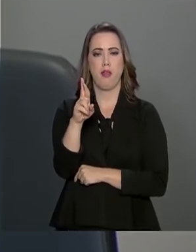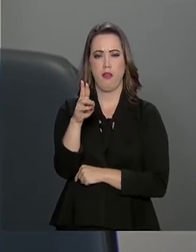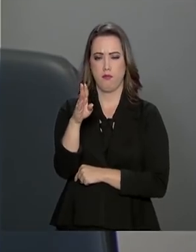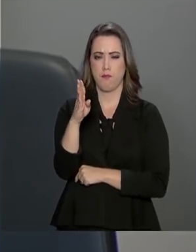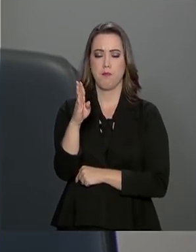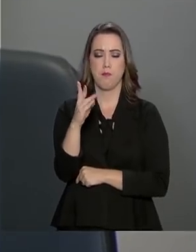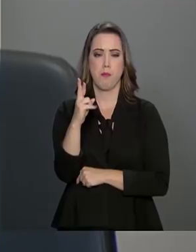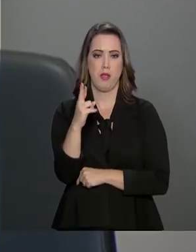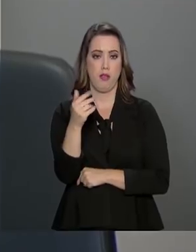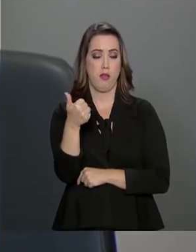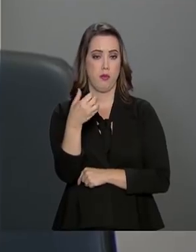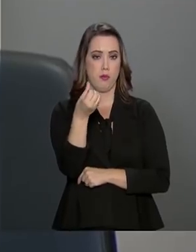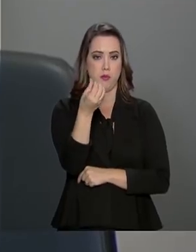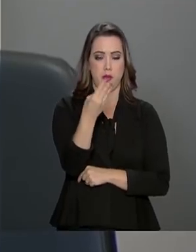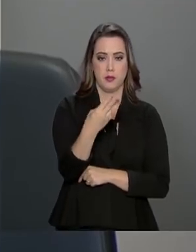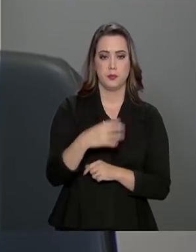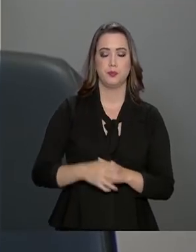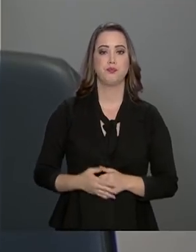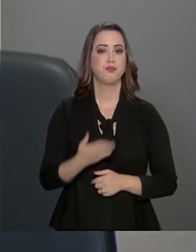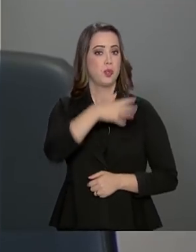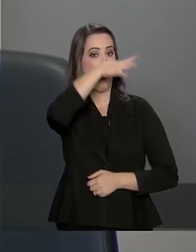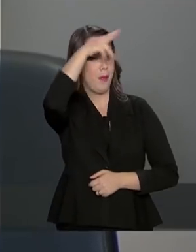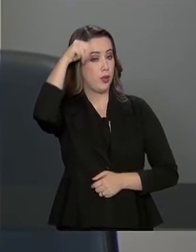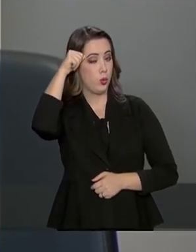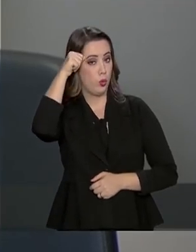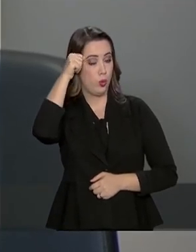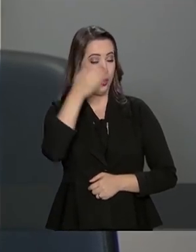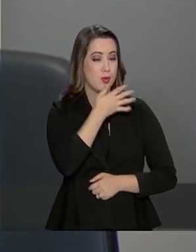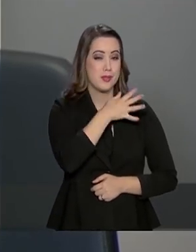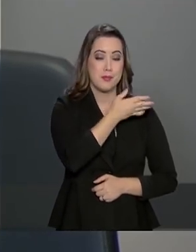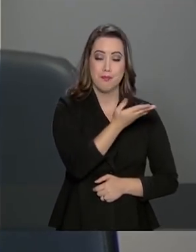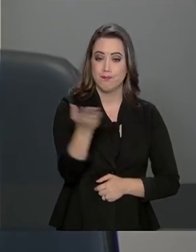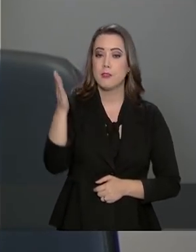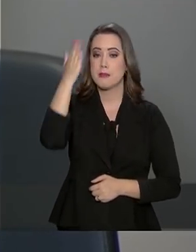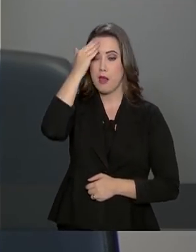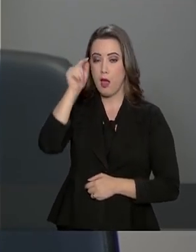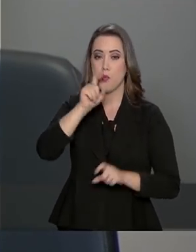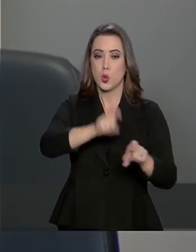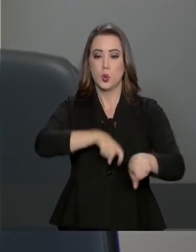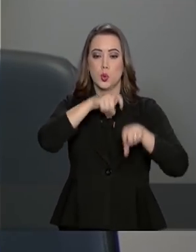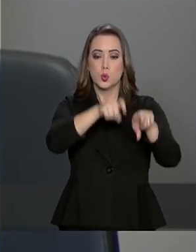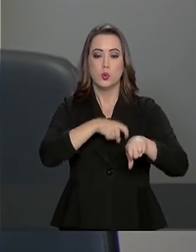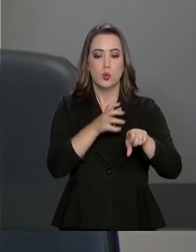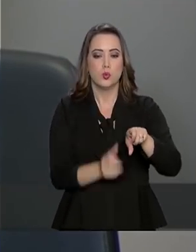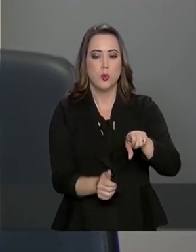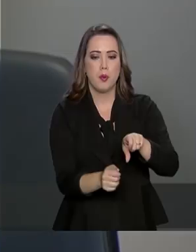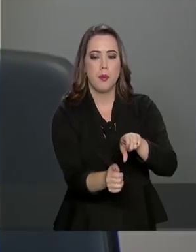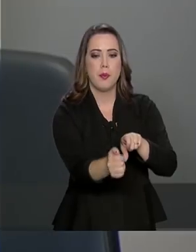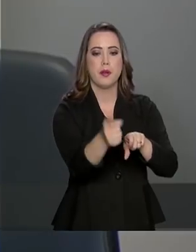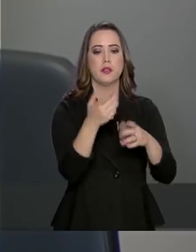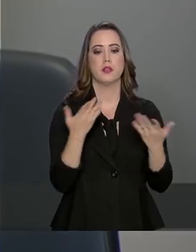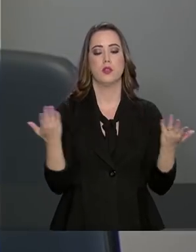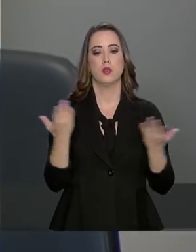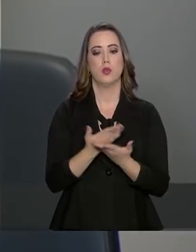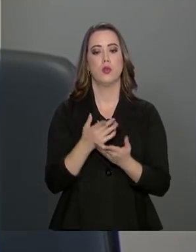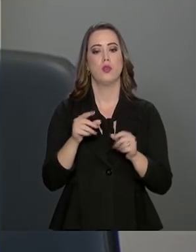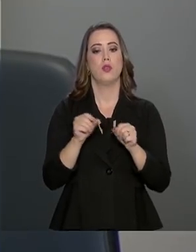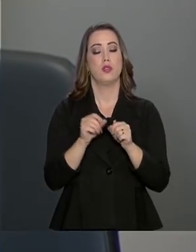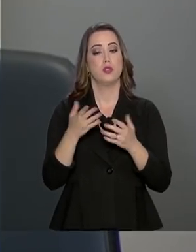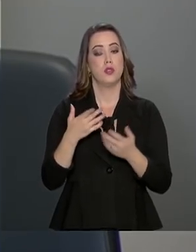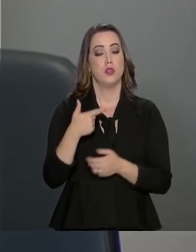O Mato Grosso, como todos sabem, é o maior produtor de grãos do Brasil Então, nós temos, o Brasil produz